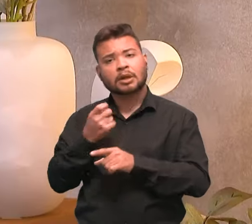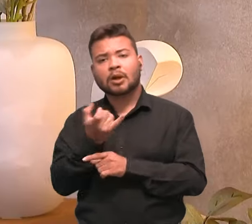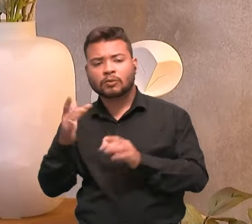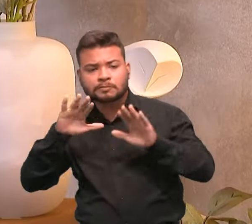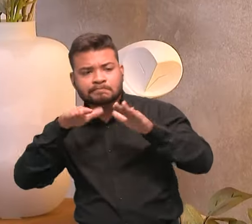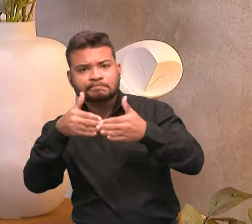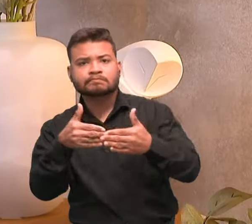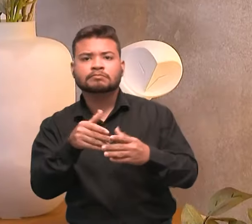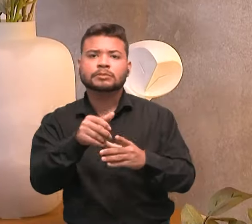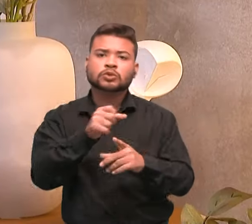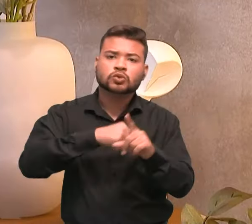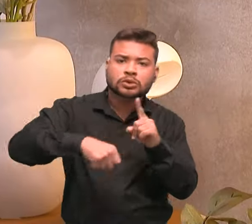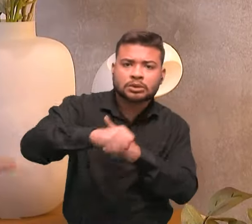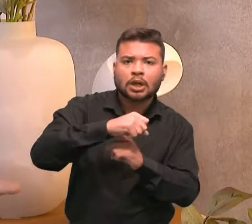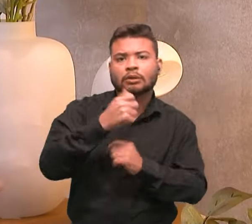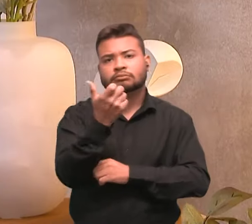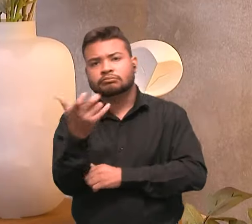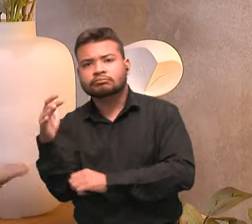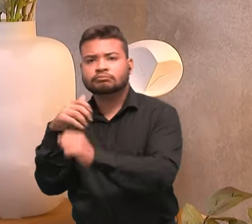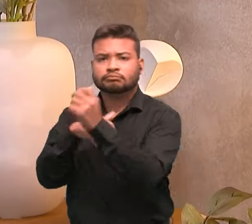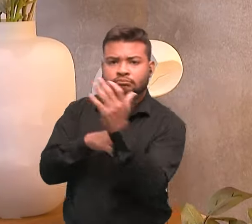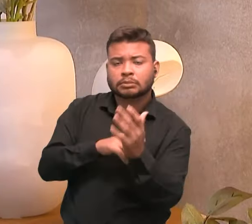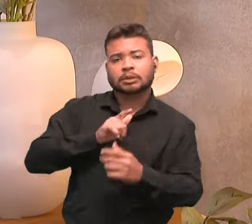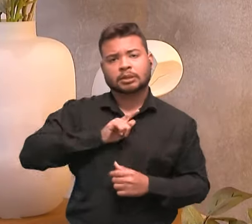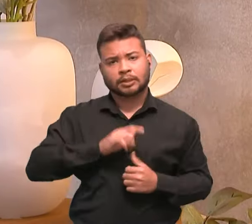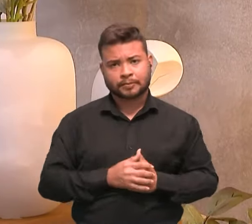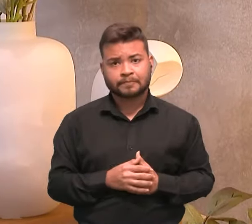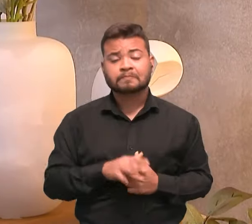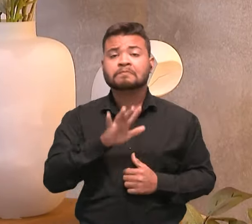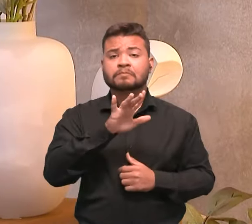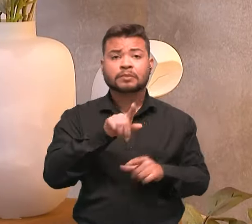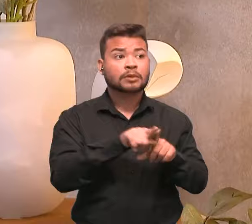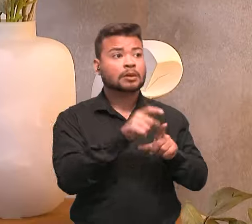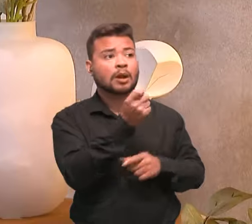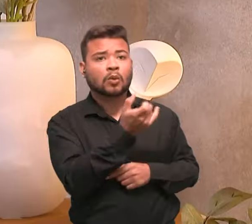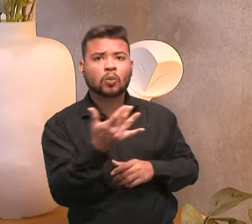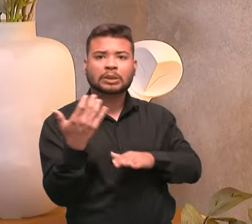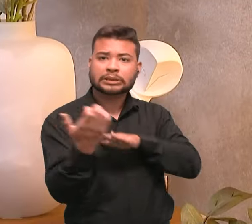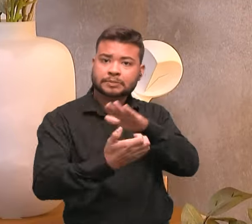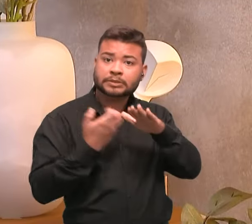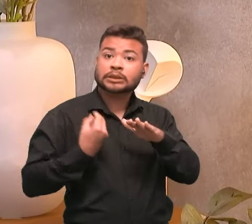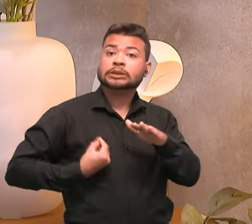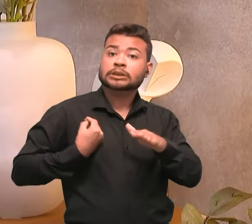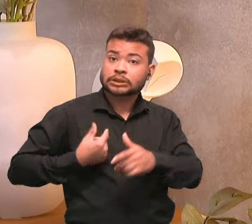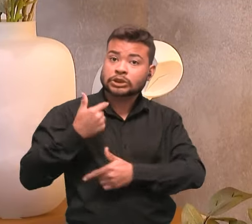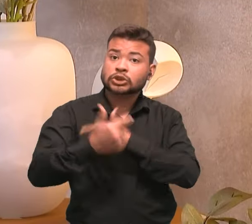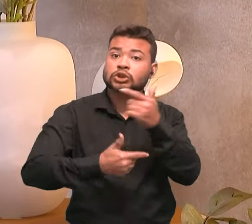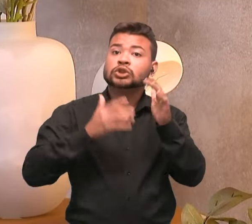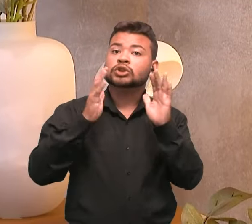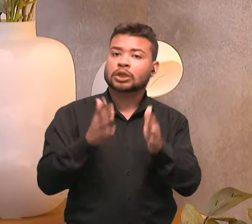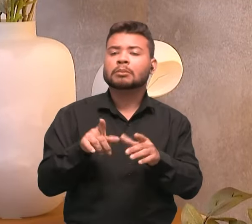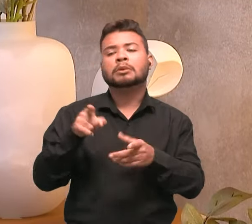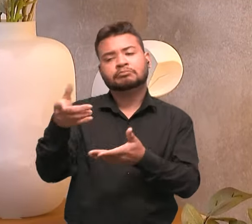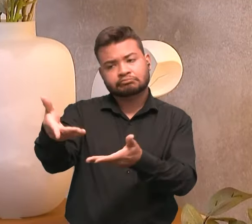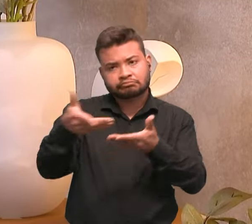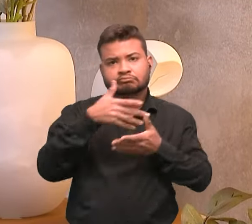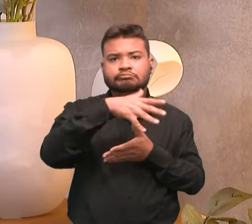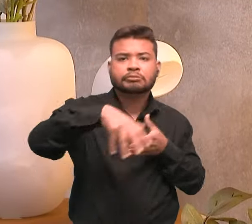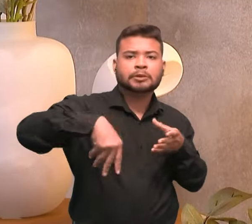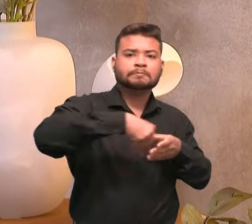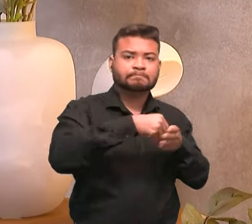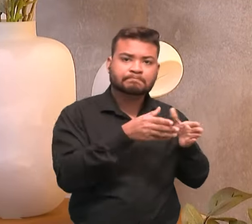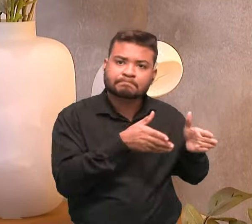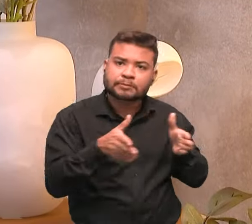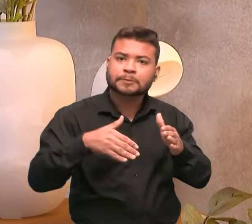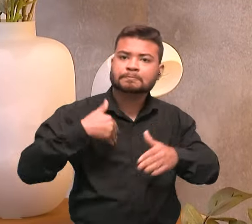diferencial. Mas também nós damos sedimentação em empresas que já estão no mercado e que vêm participar da nossa trilha de capacitação com